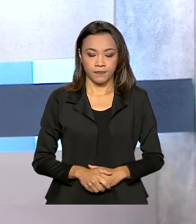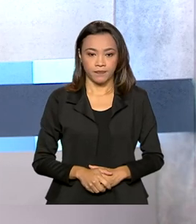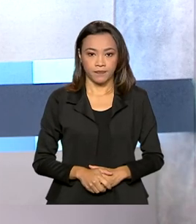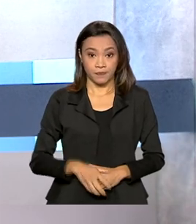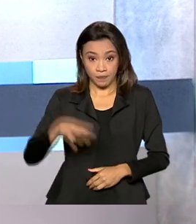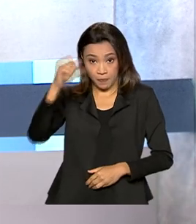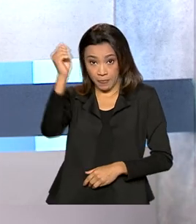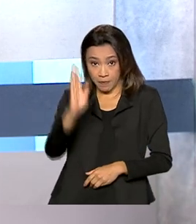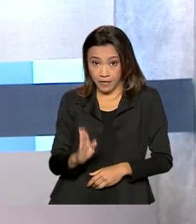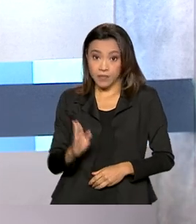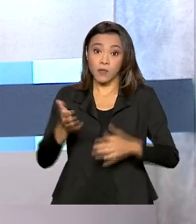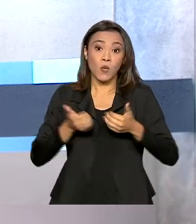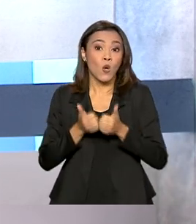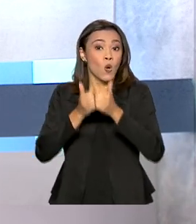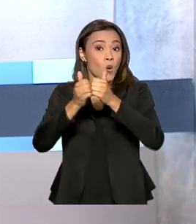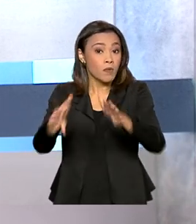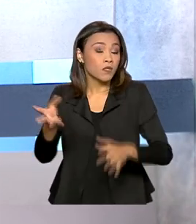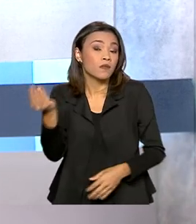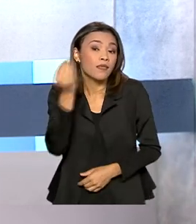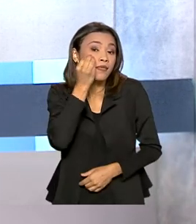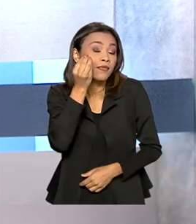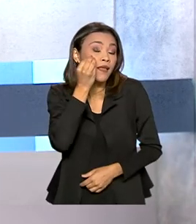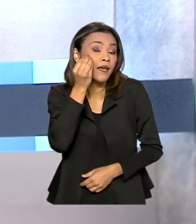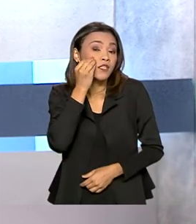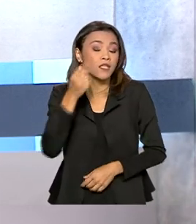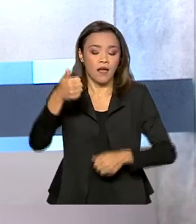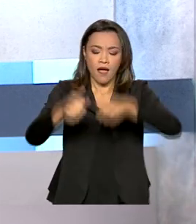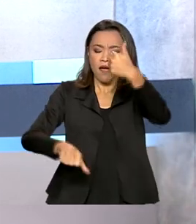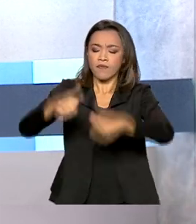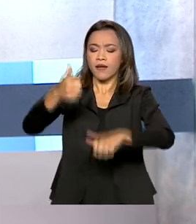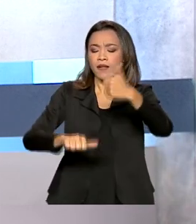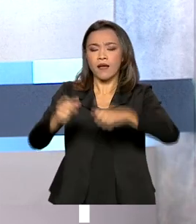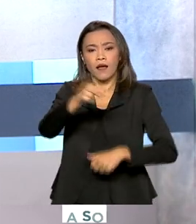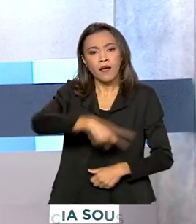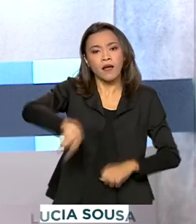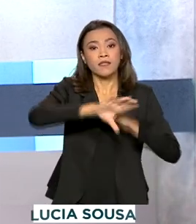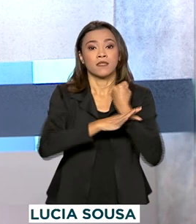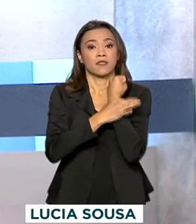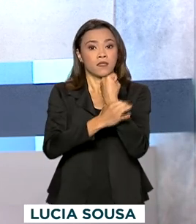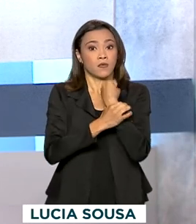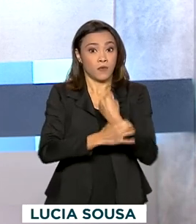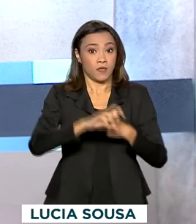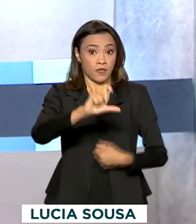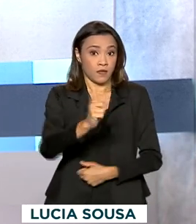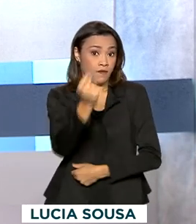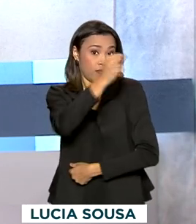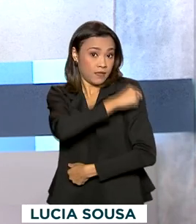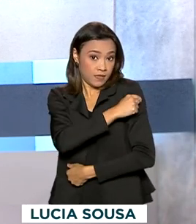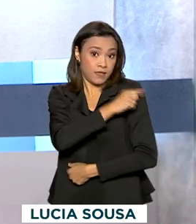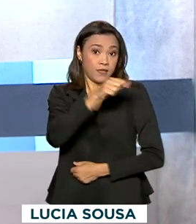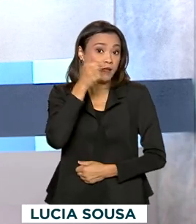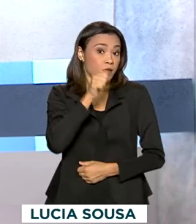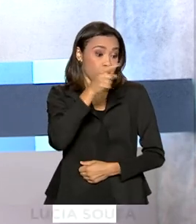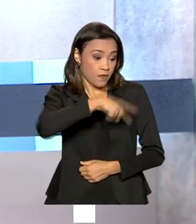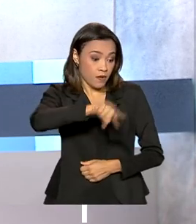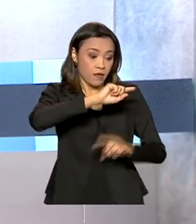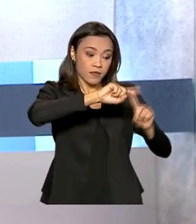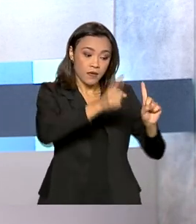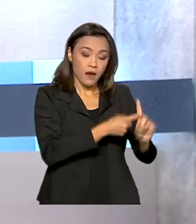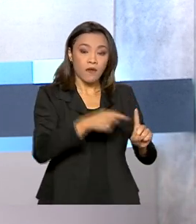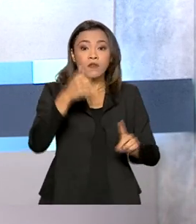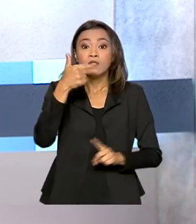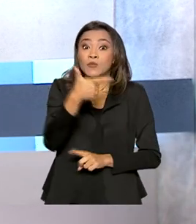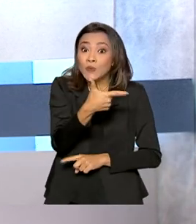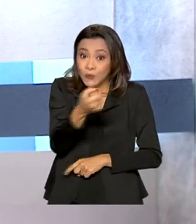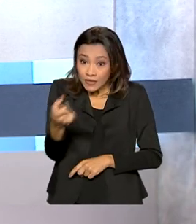O Brasil iniciou testes clínicos para avaliar a eficácia e a segurança da vacina contra a covid em grávidas. 200